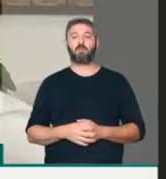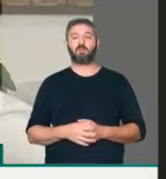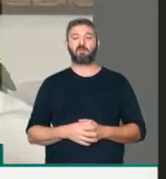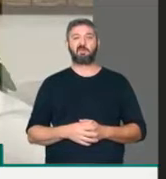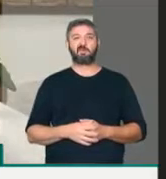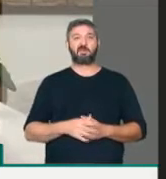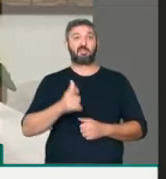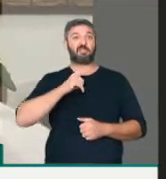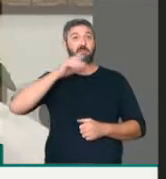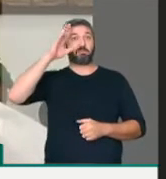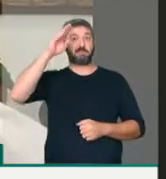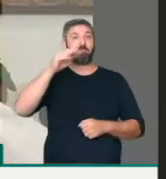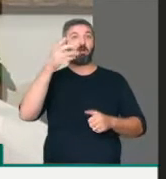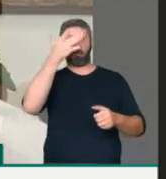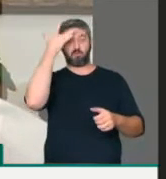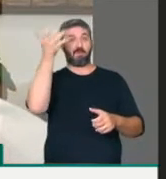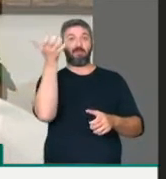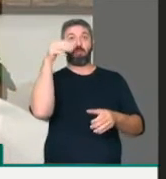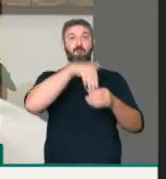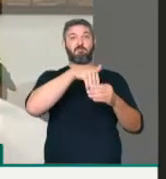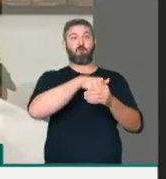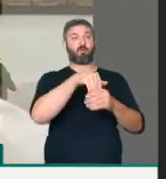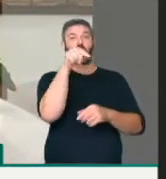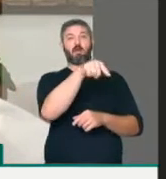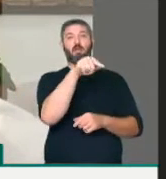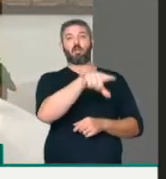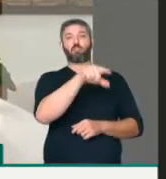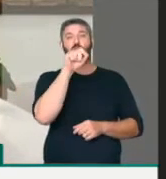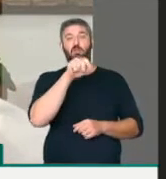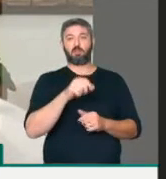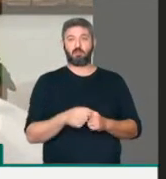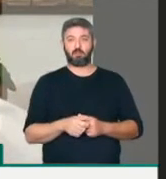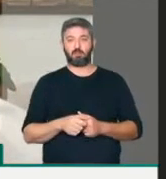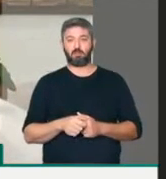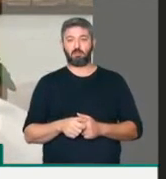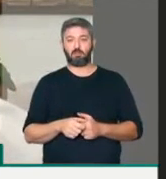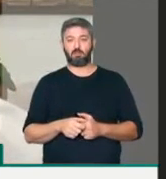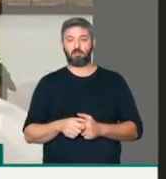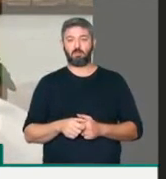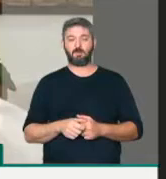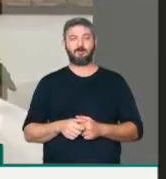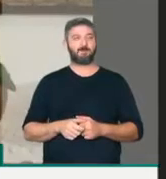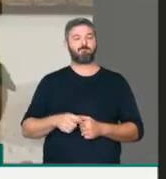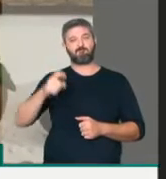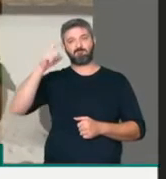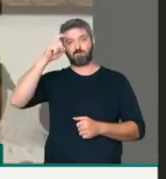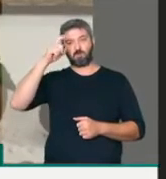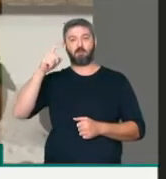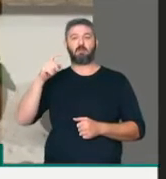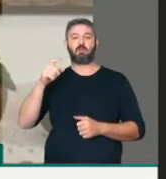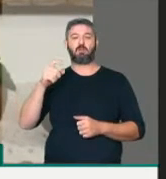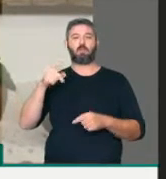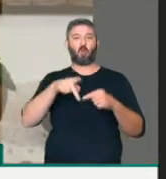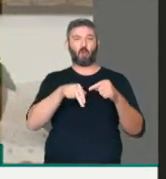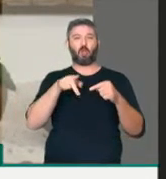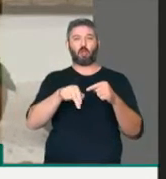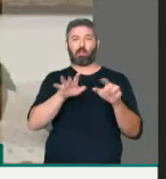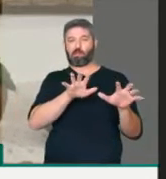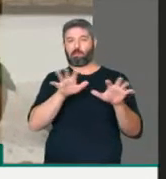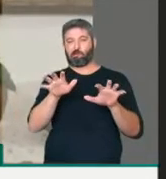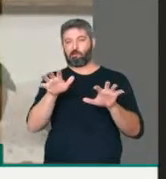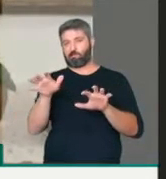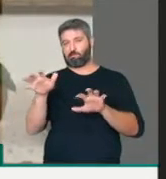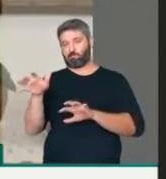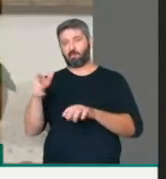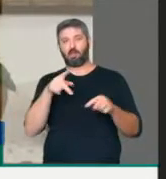condenar pressas pelo ministro Moro, pelo TF, e ficou fora do